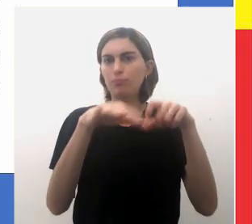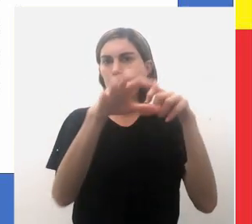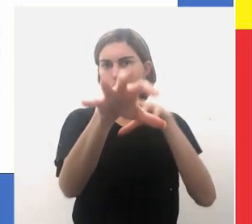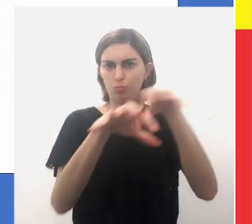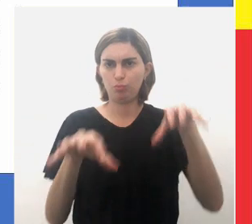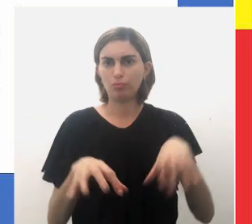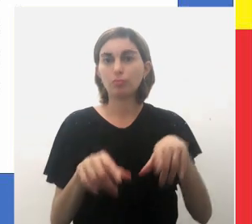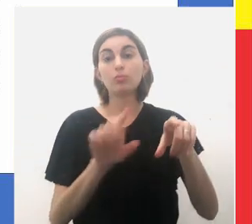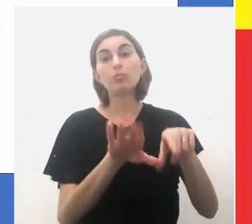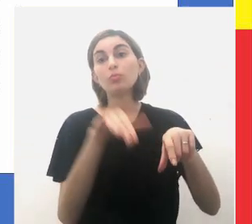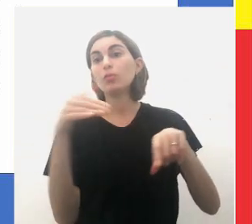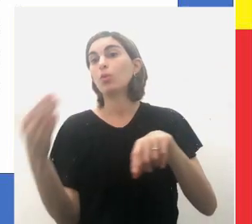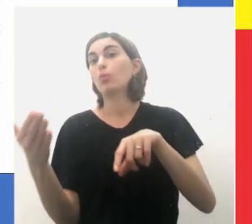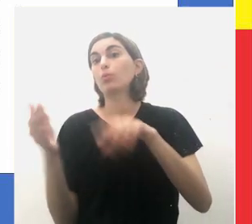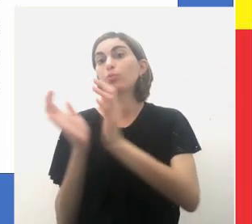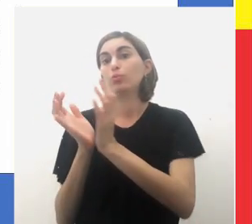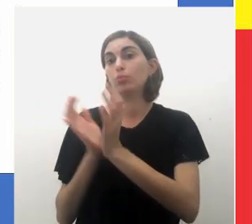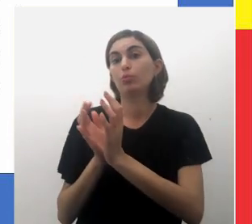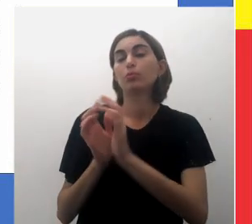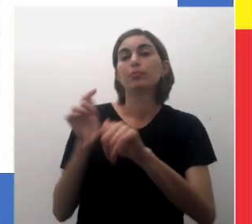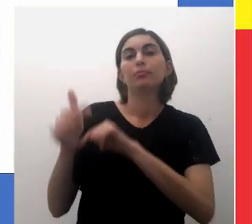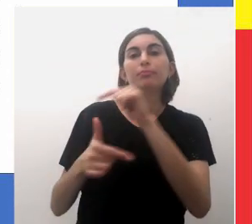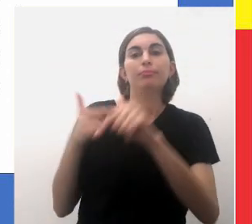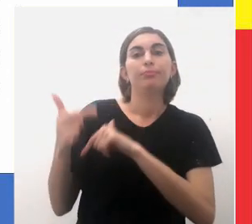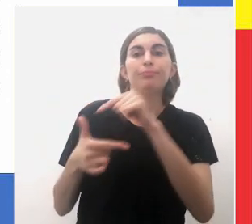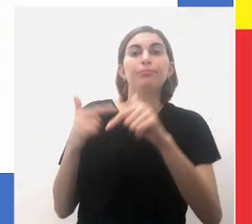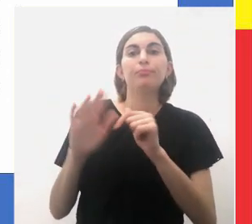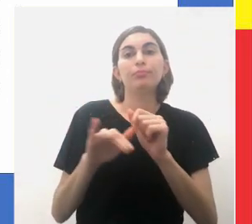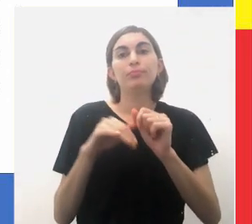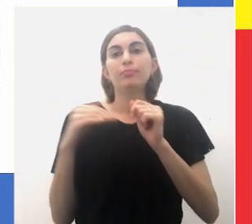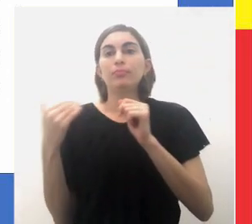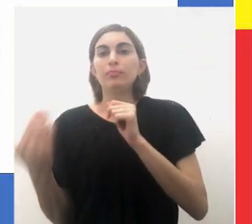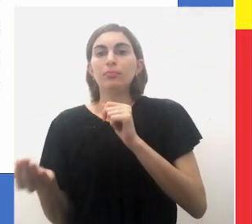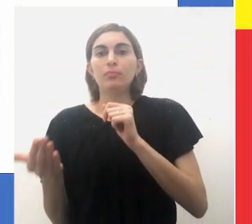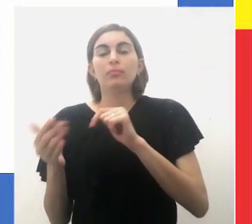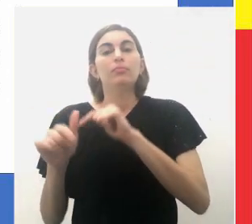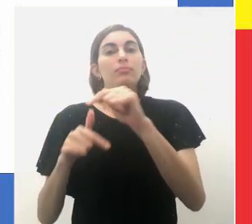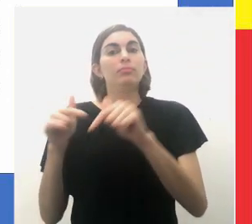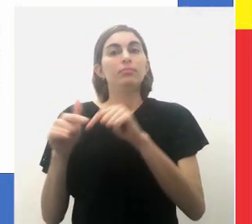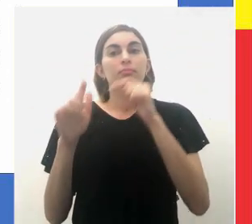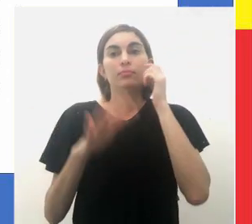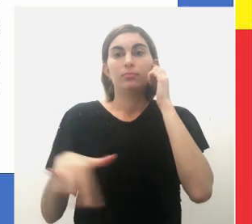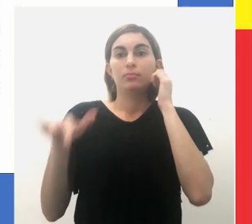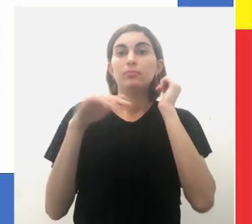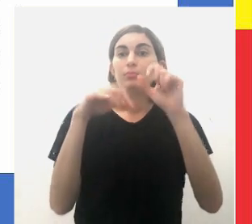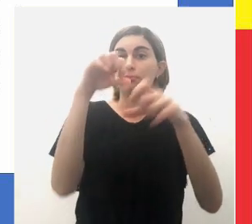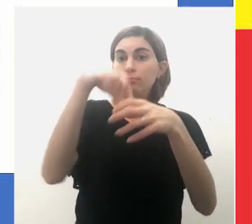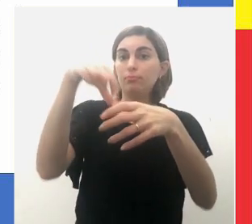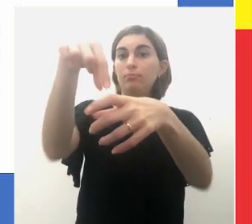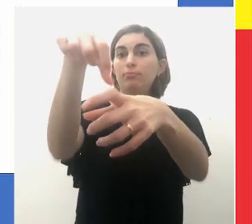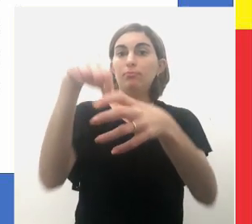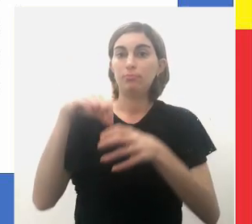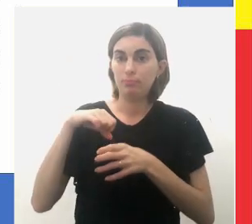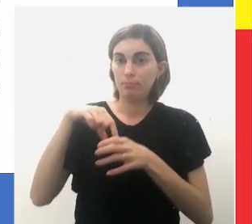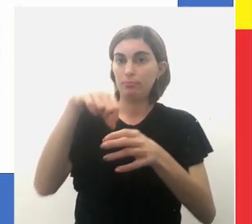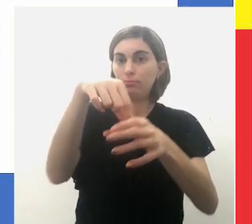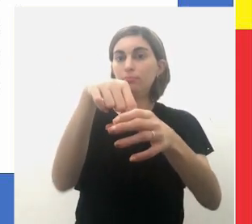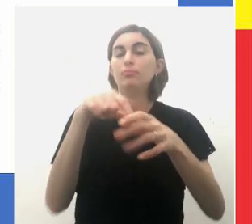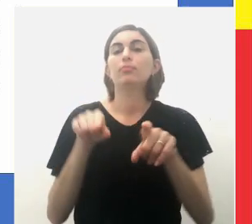aldeia, enquanto outra parte exercia as suas atividades fora dela, em geral, nas plantações,